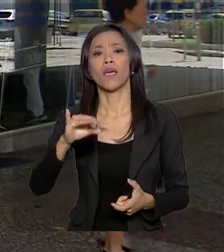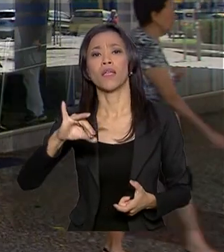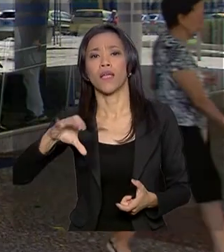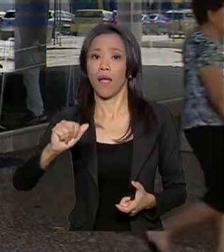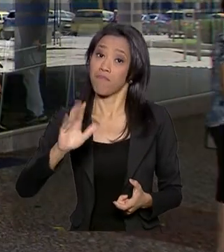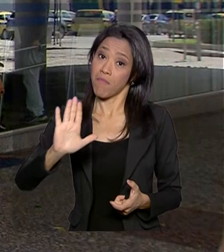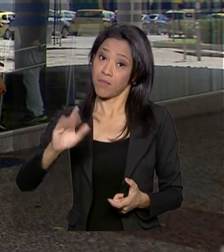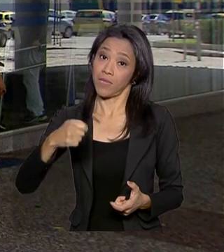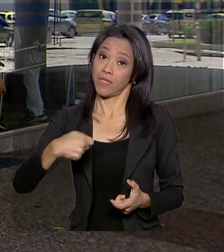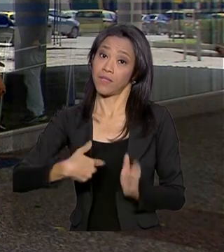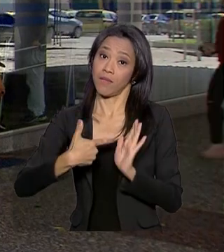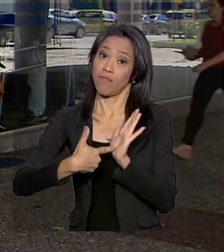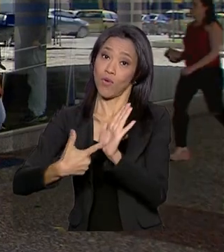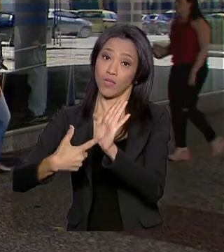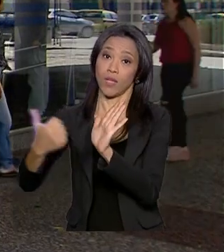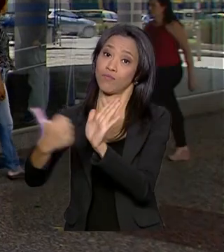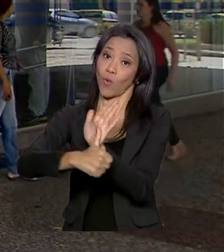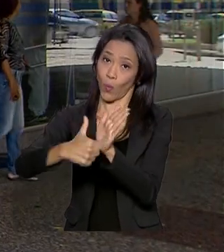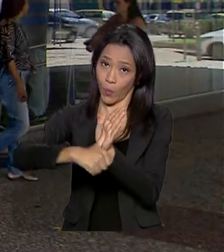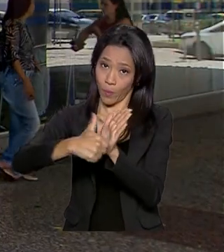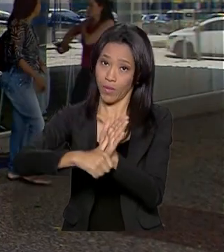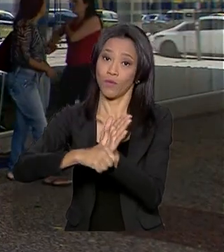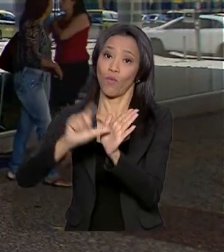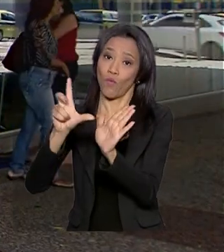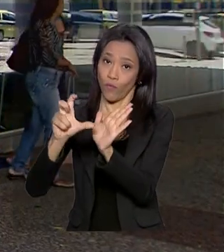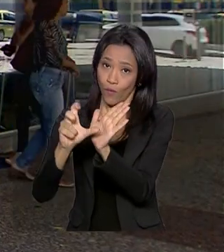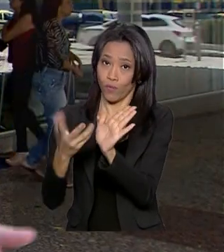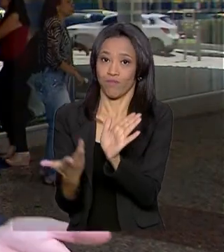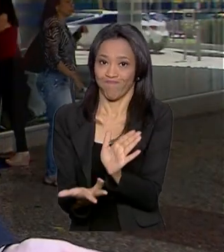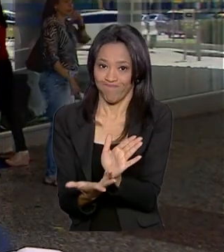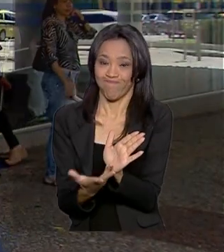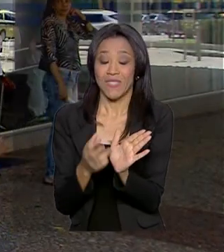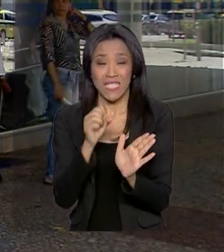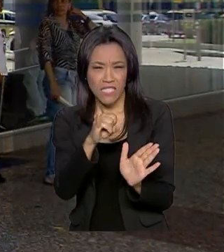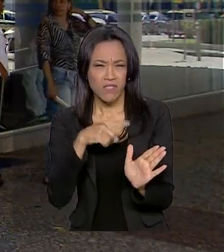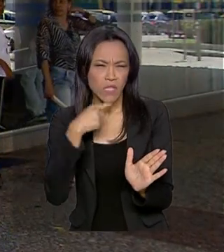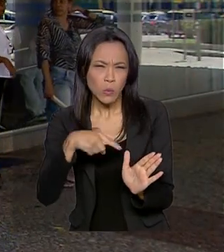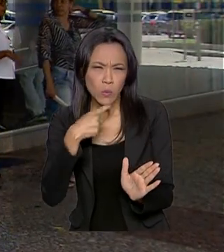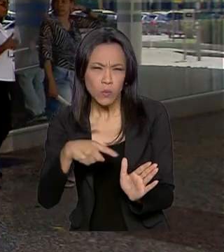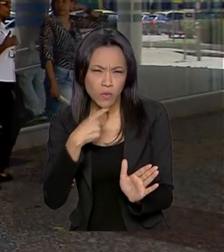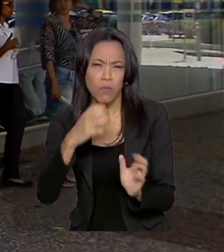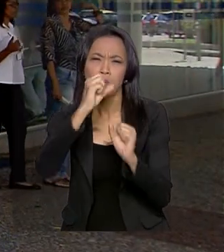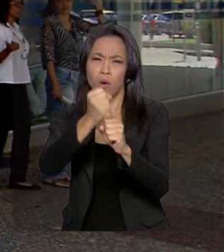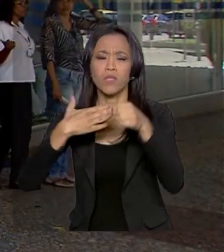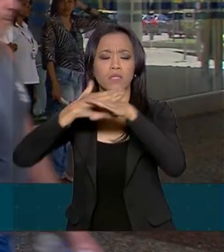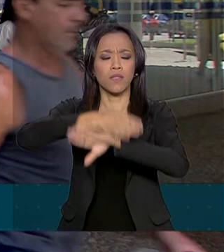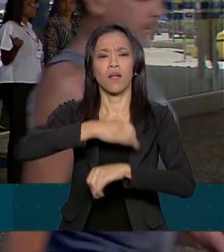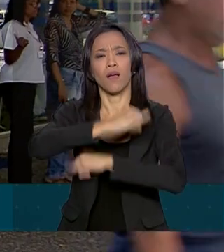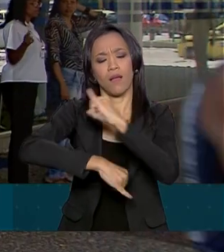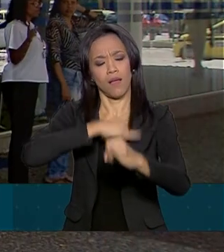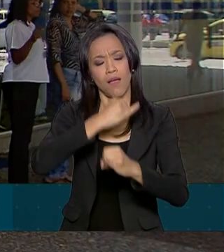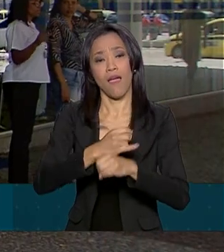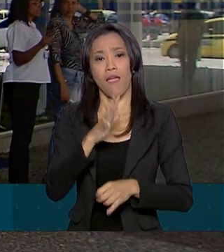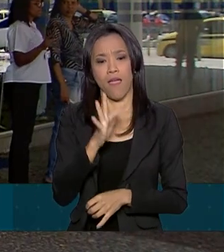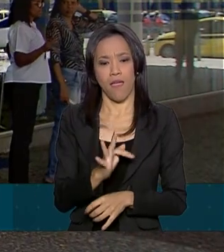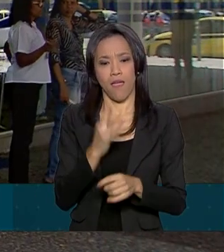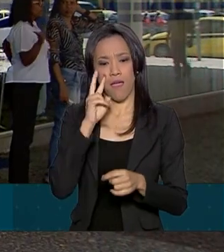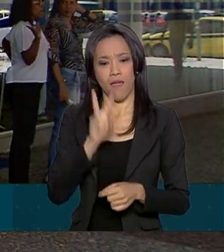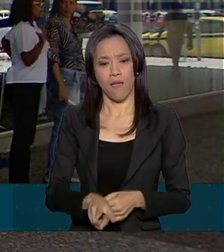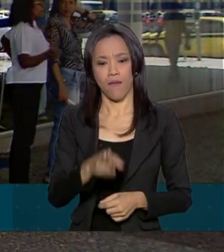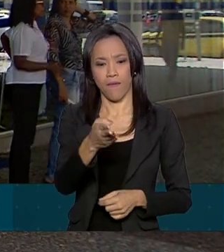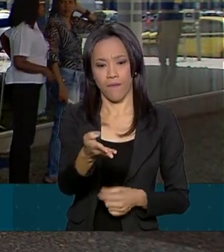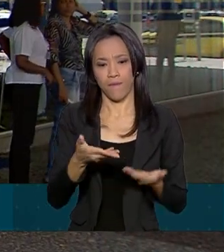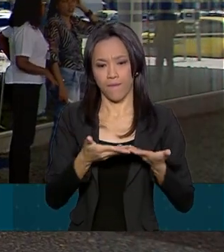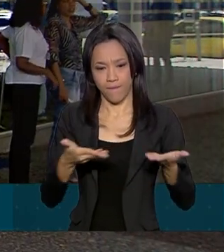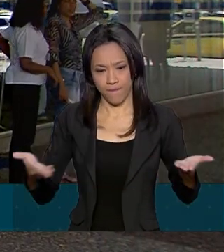um documento oficial de identidade com foto. Se você ficou com alguma dúvida, pode acessar o site, que é fgts.caixa